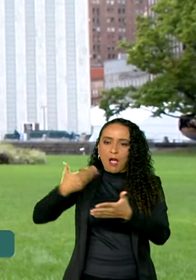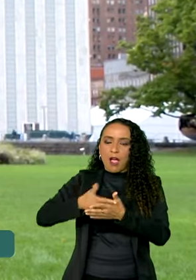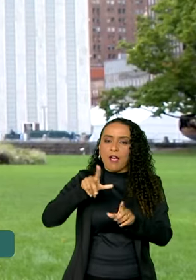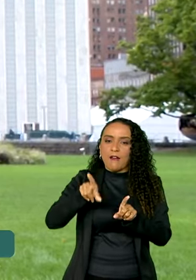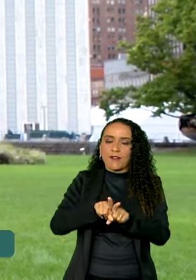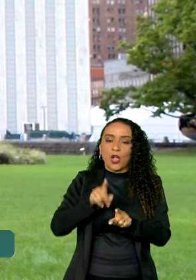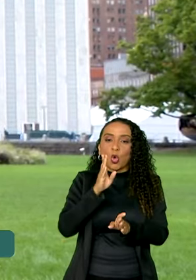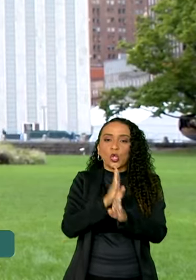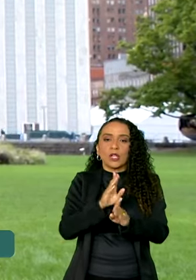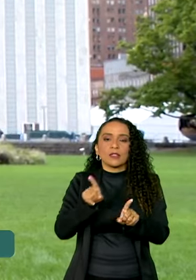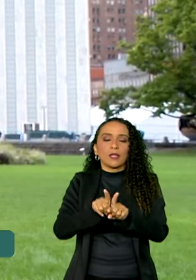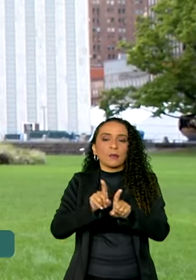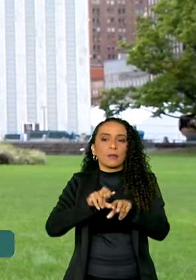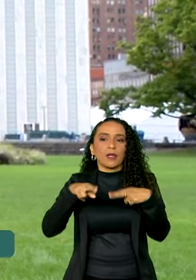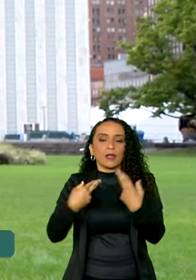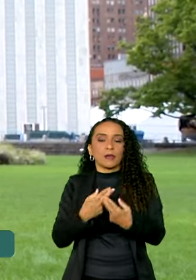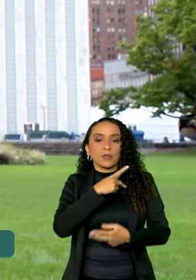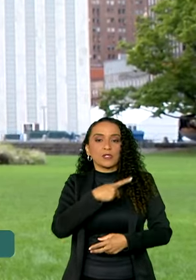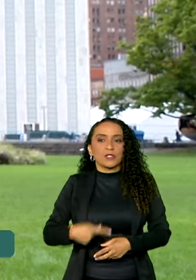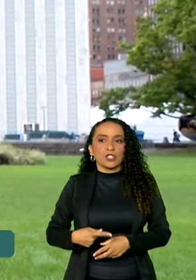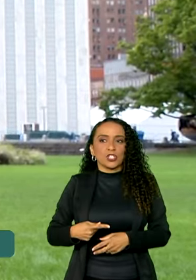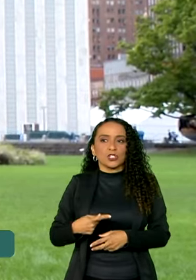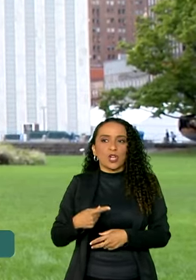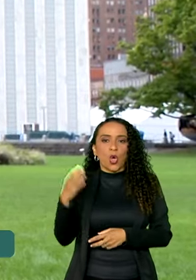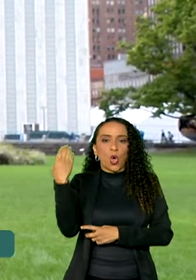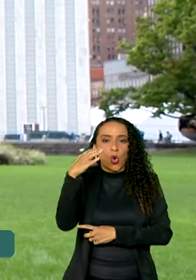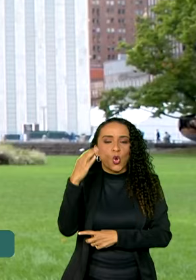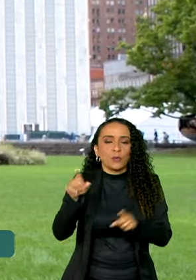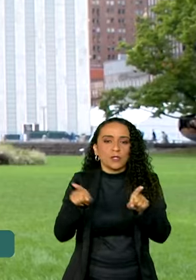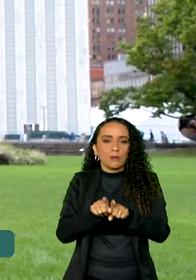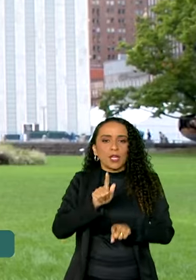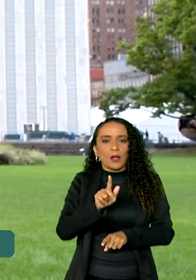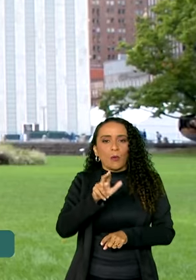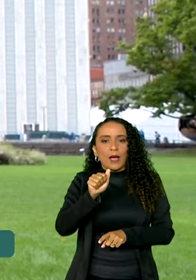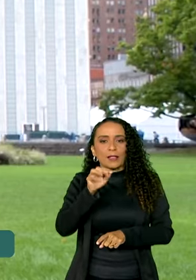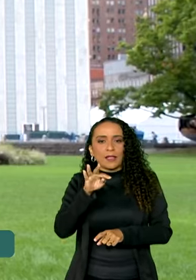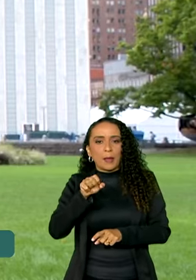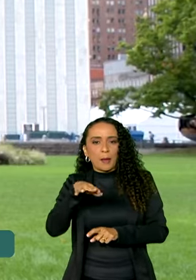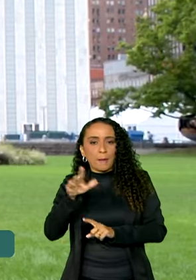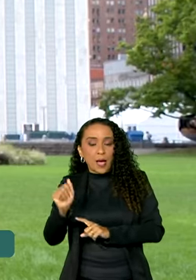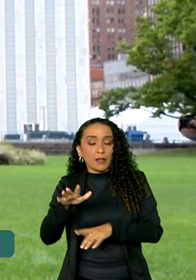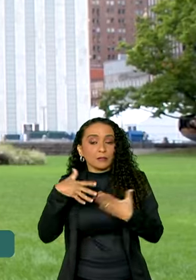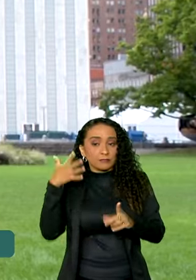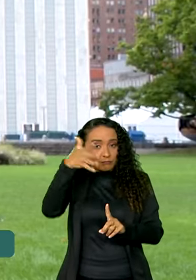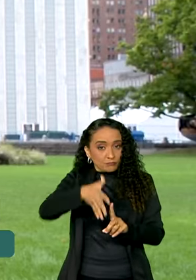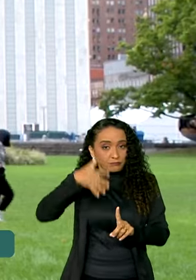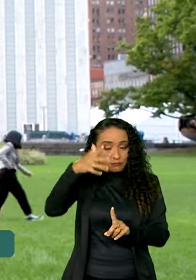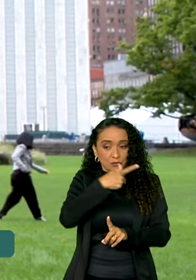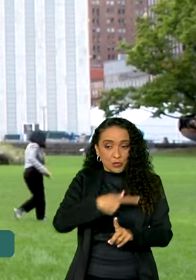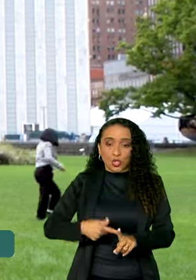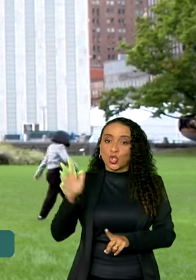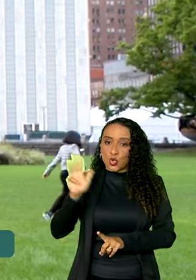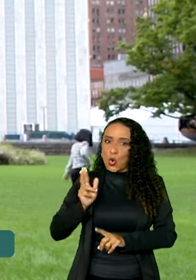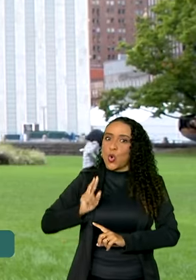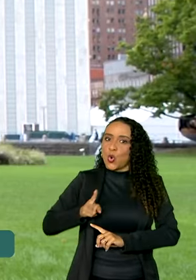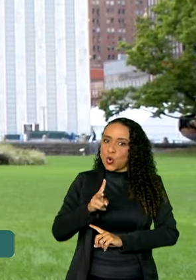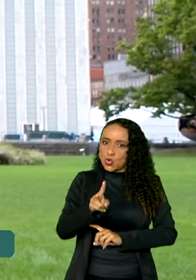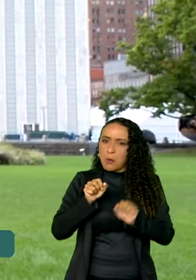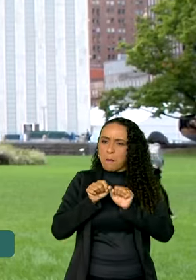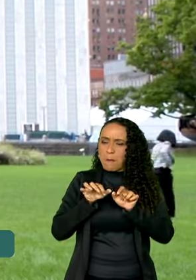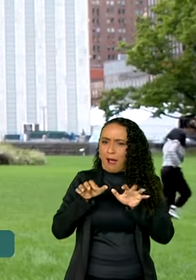os presidentes da Colômbia e da Guatemala. E olha, Vanessa, o discurso do presidente Lula continua